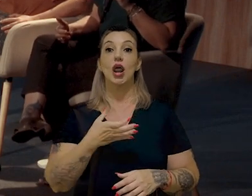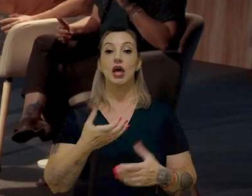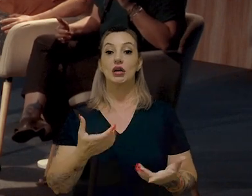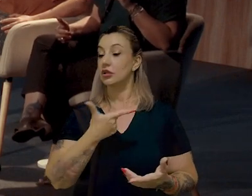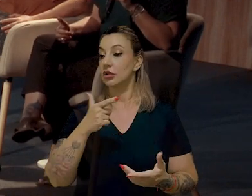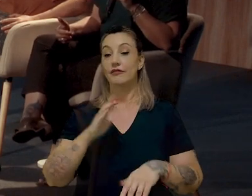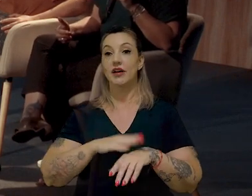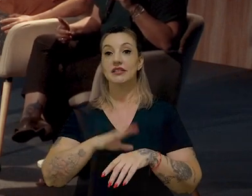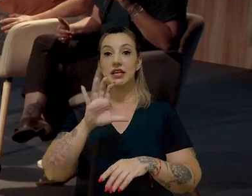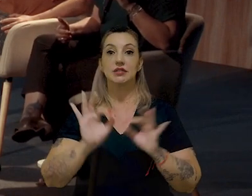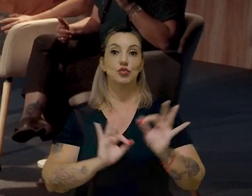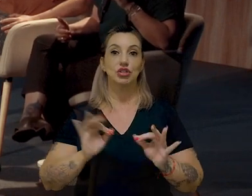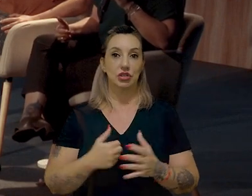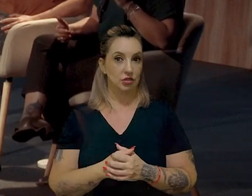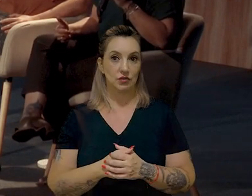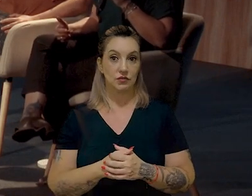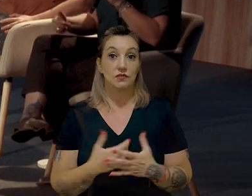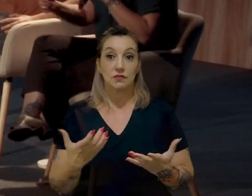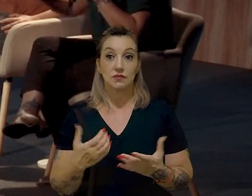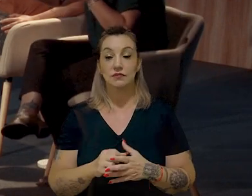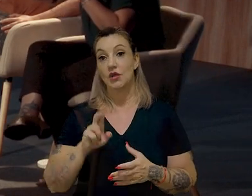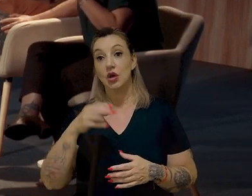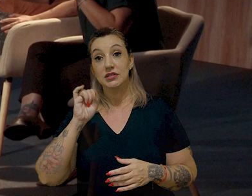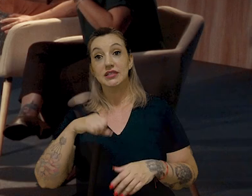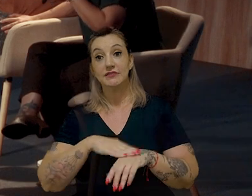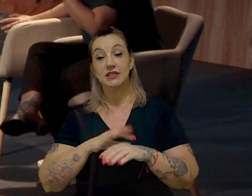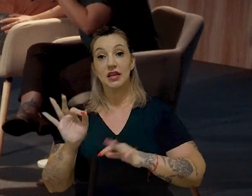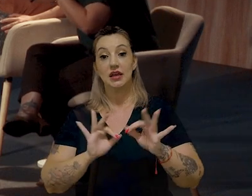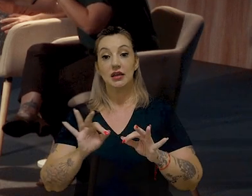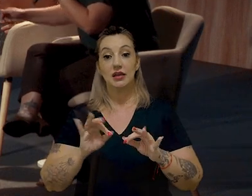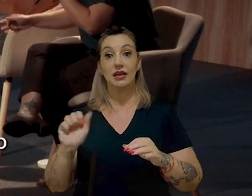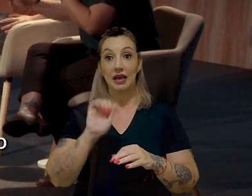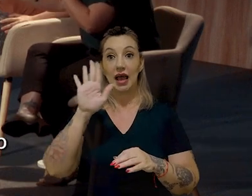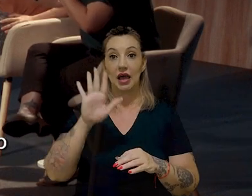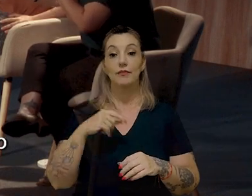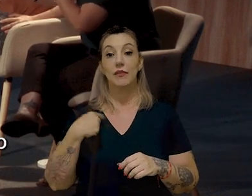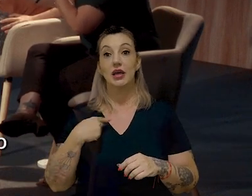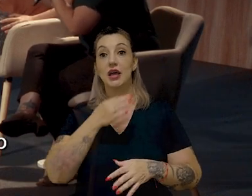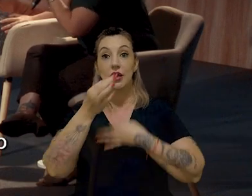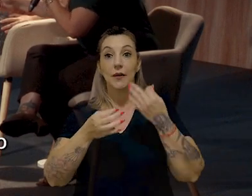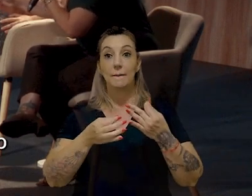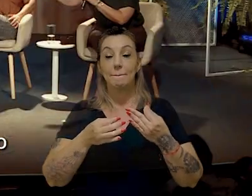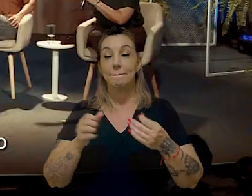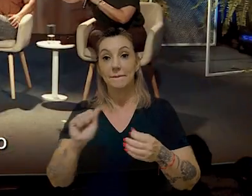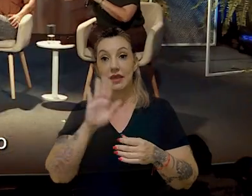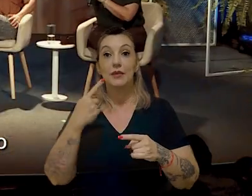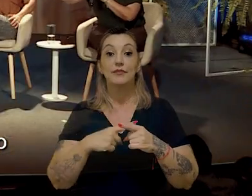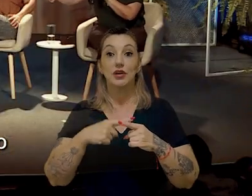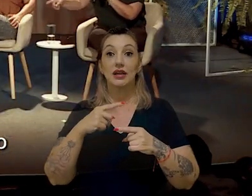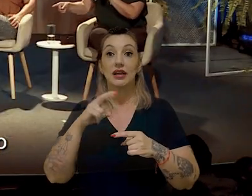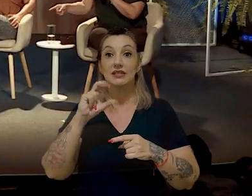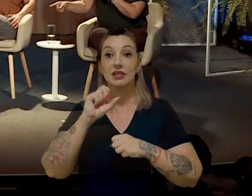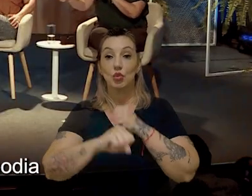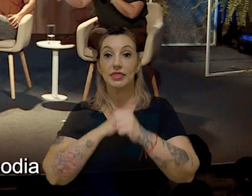não, eu não vou fazer esse projeto. Ou sim, eu vou fazer esse projeto, é mais caro. Mas o meu argumento dele ser mais caro é porque daqui a